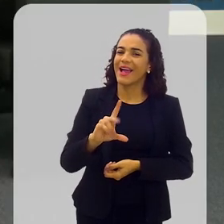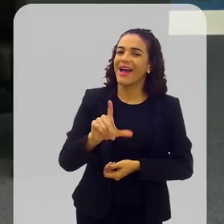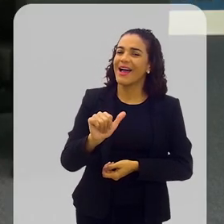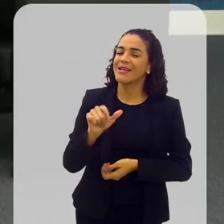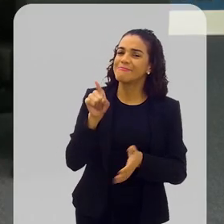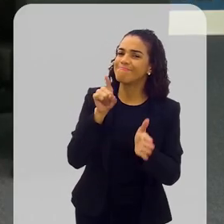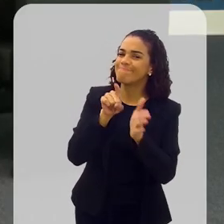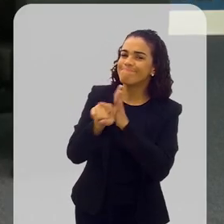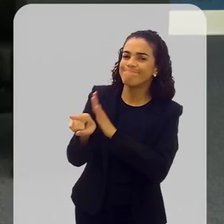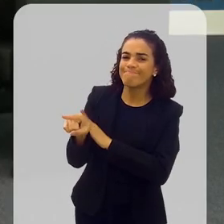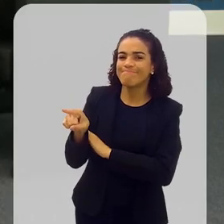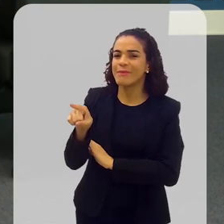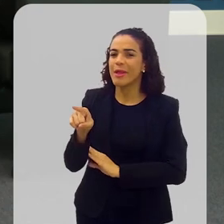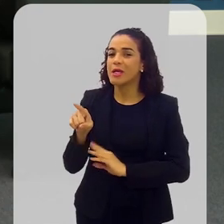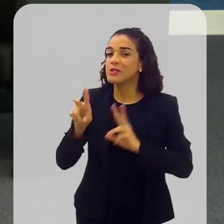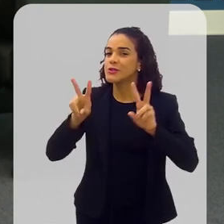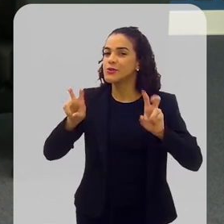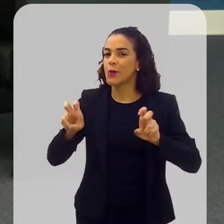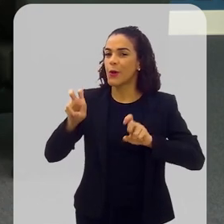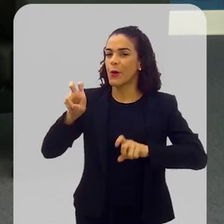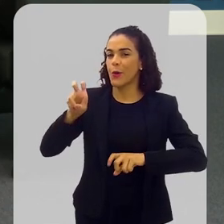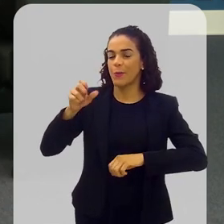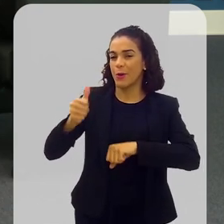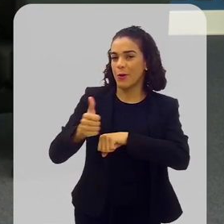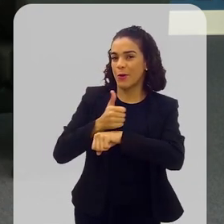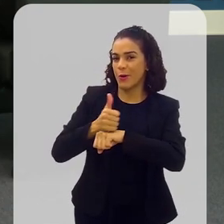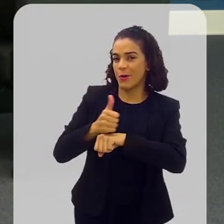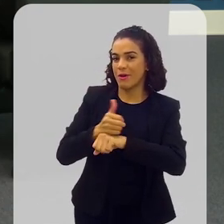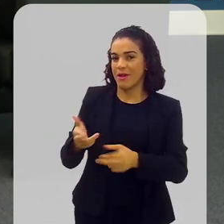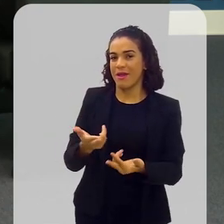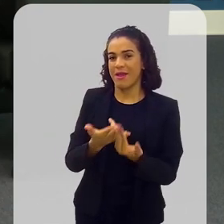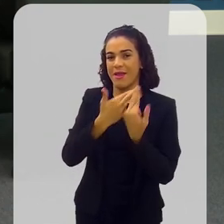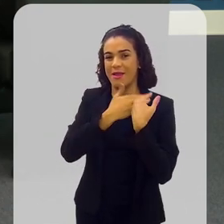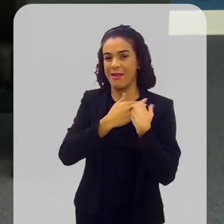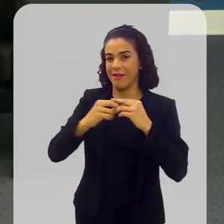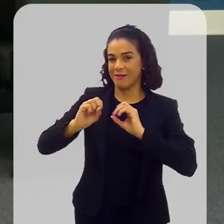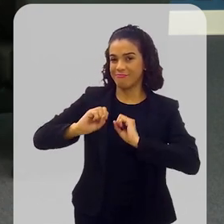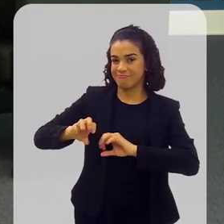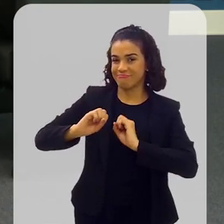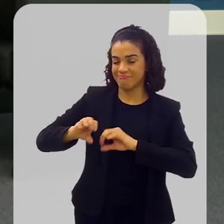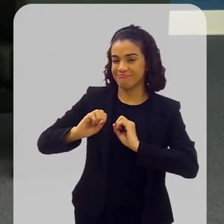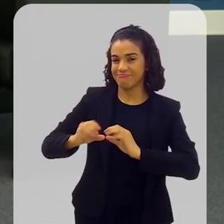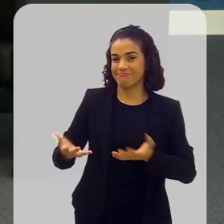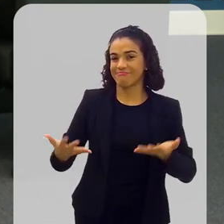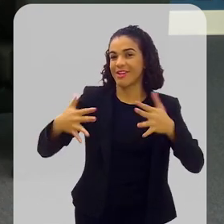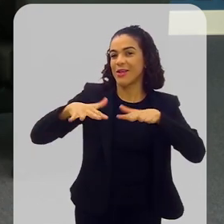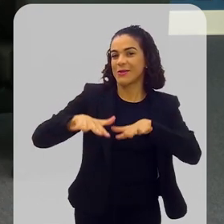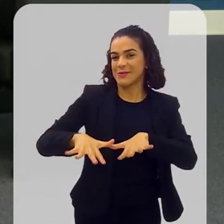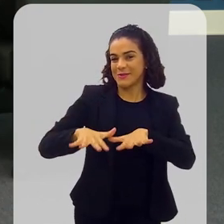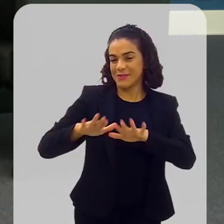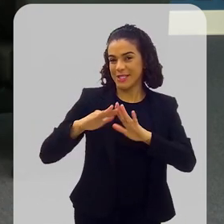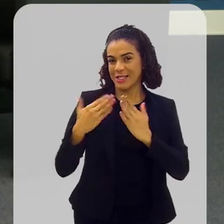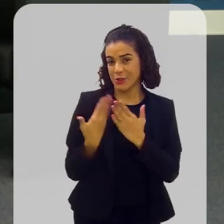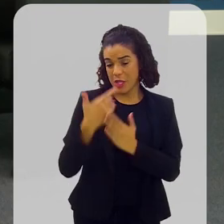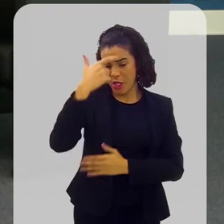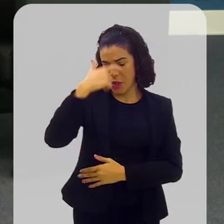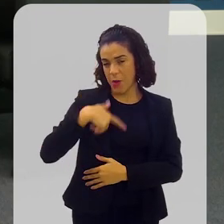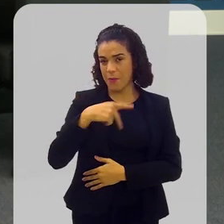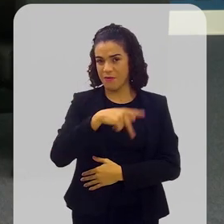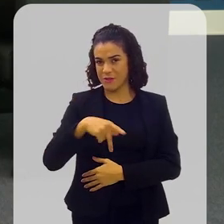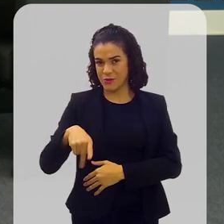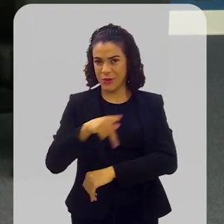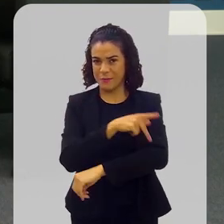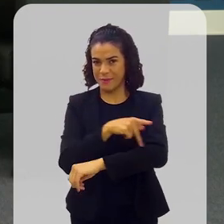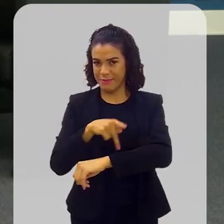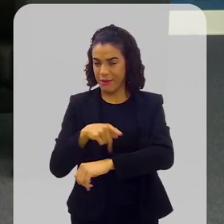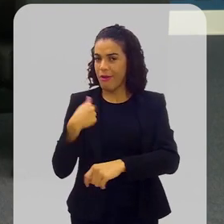Carla, eu queria te fazer uma pergunta sobre o profissional responsável pela educação inclusiva na escola. Eu, como